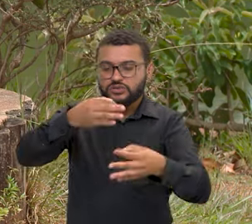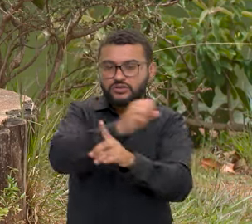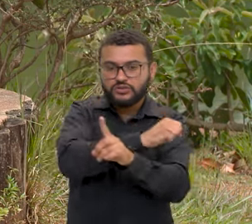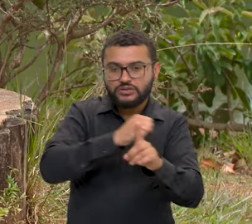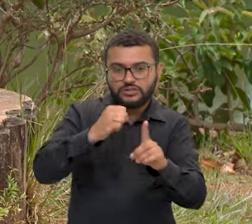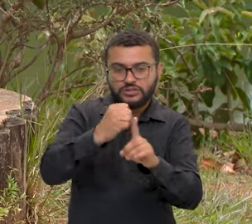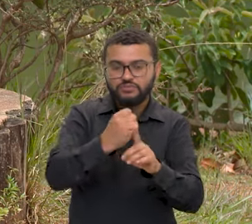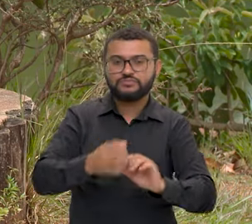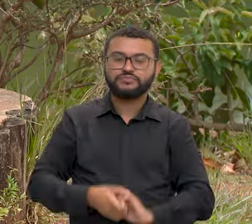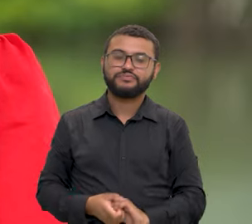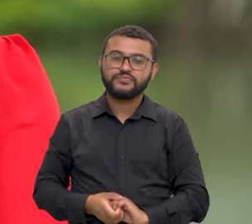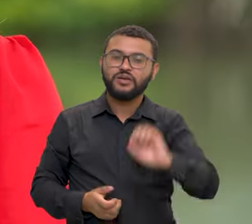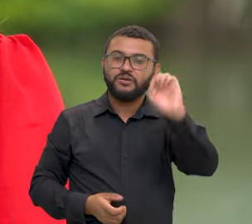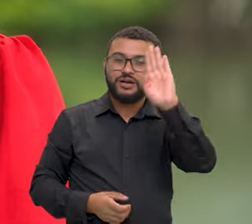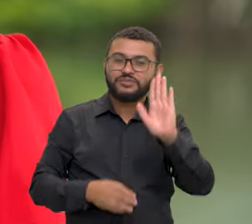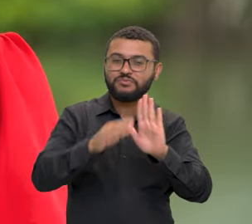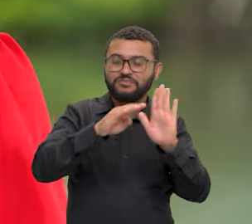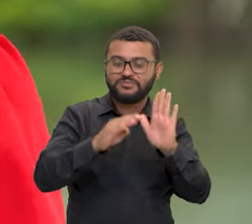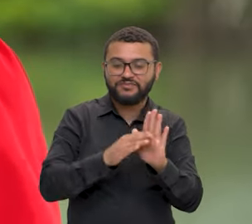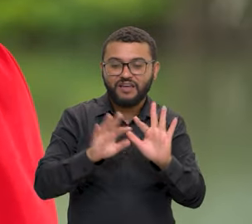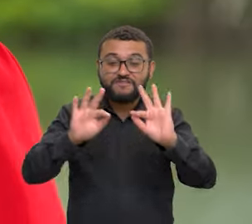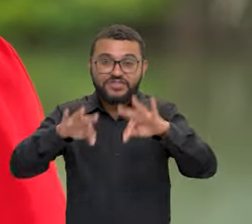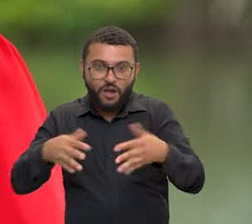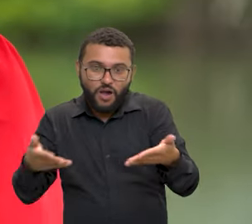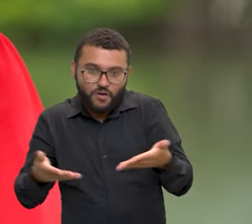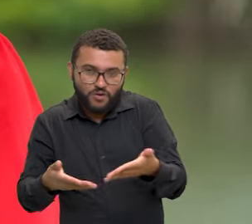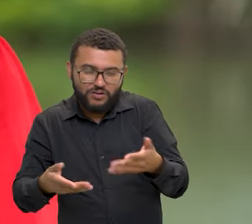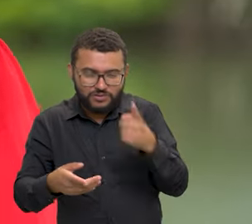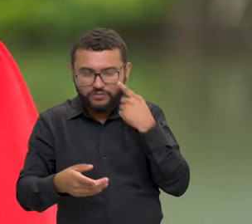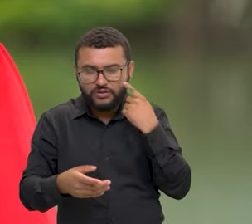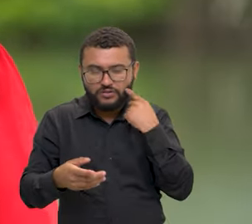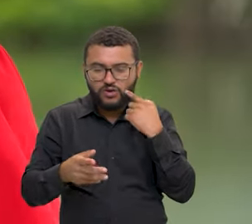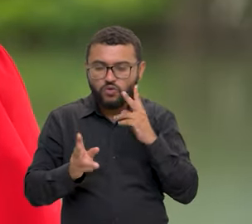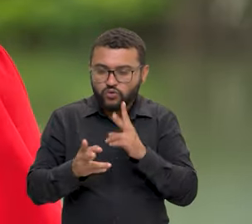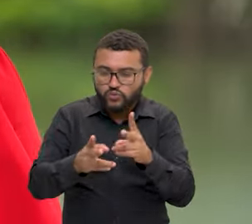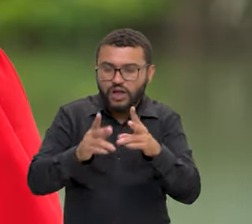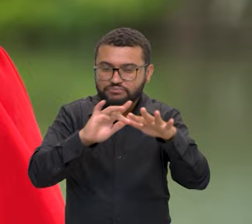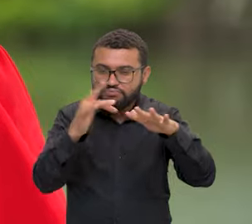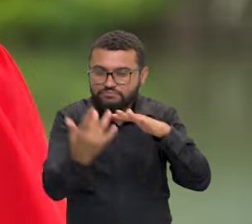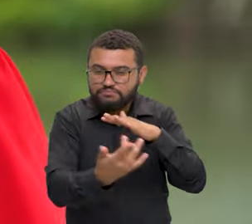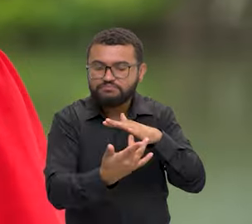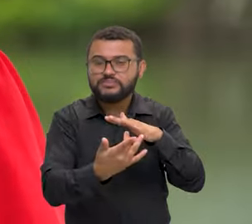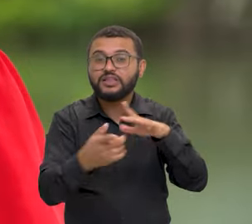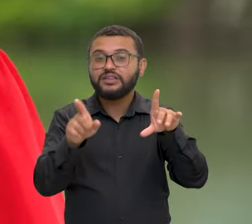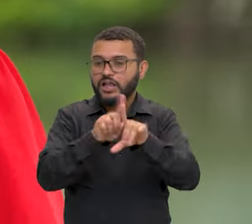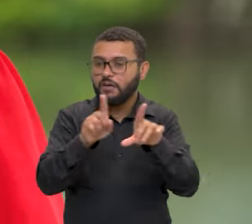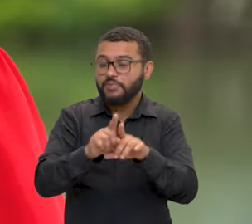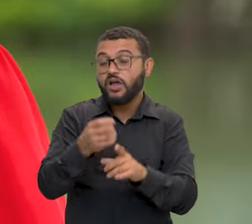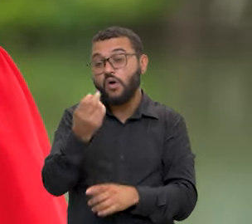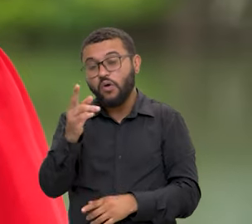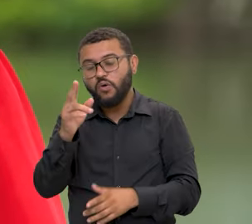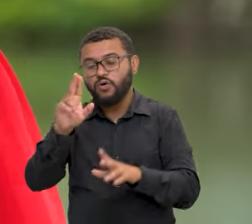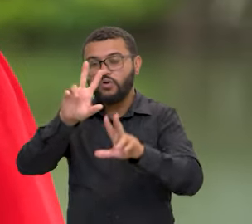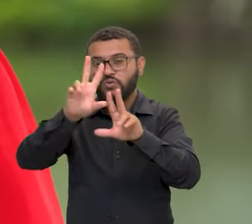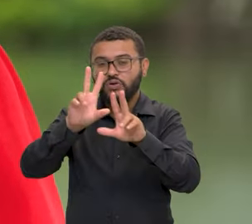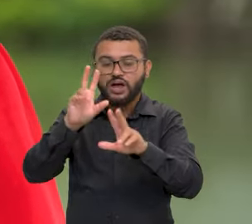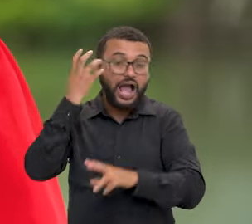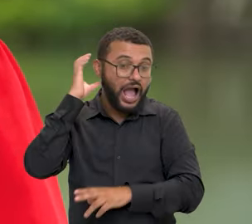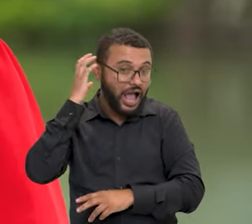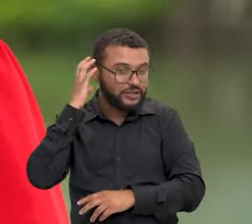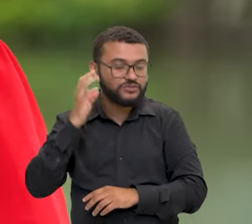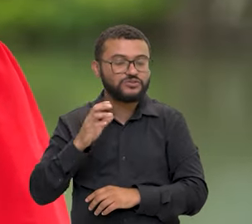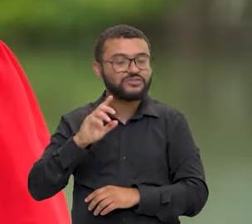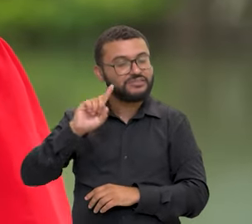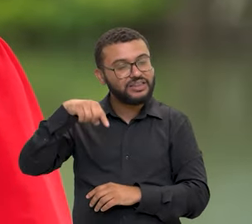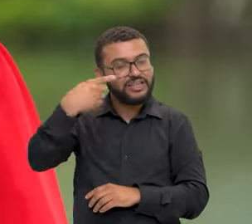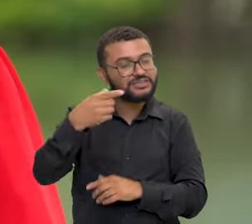e justiça social. E o Brasil em Pauta fica por aqui. Continue nos acompanhando pelas redes sociais ou pela Rede Nacional